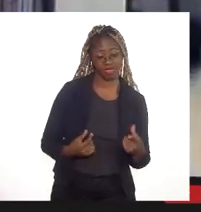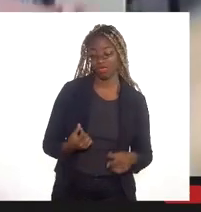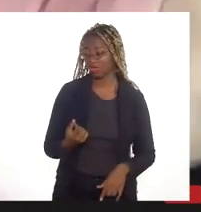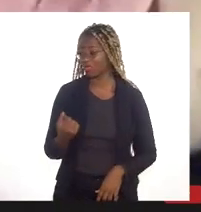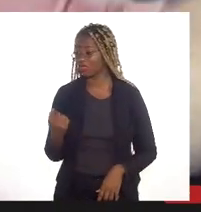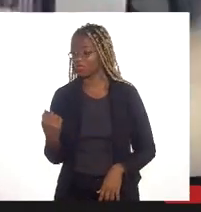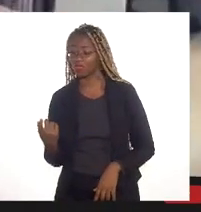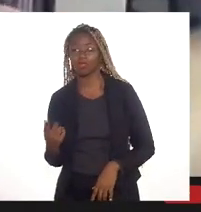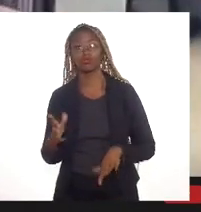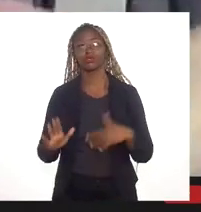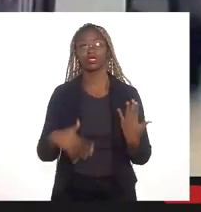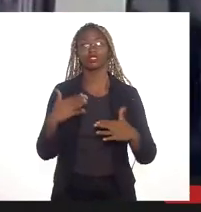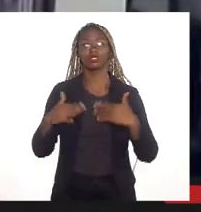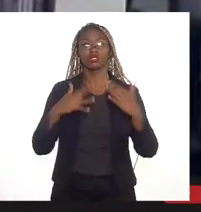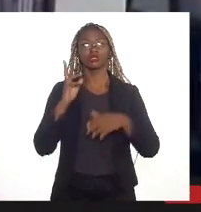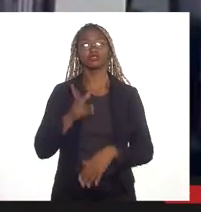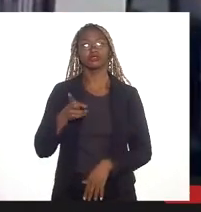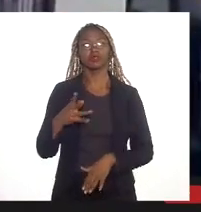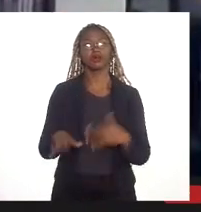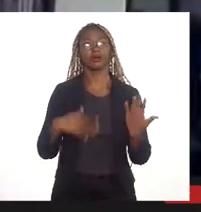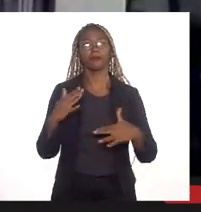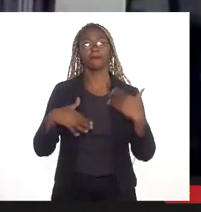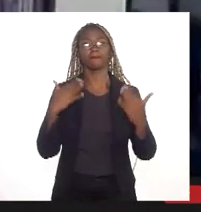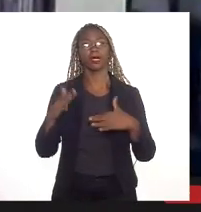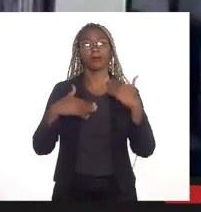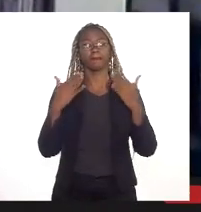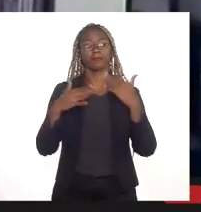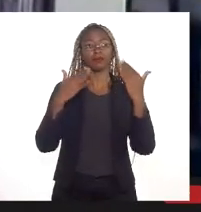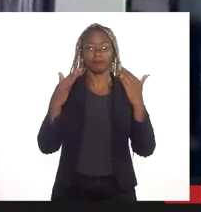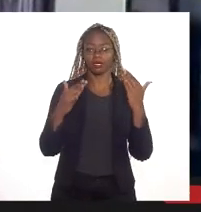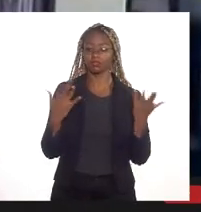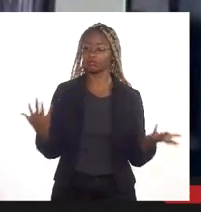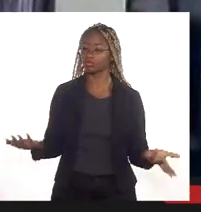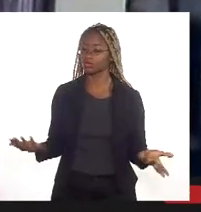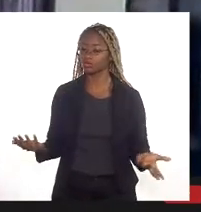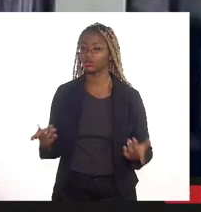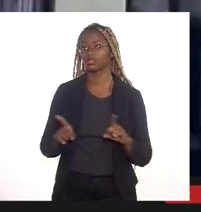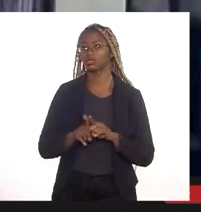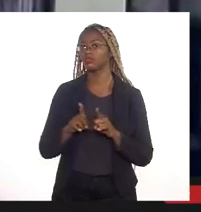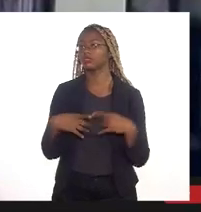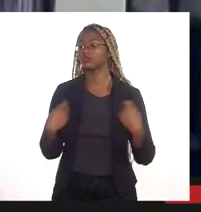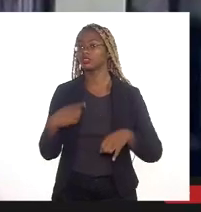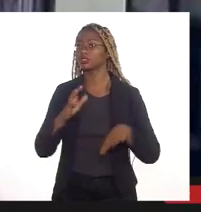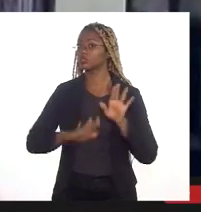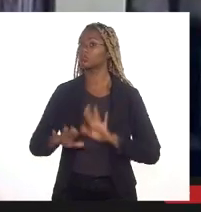continua acontecendo de forma desordenada, inclusive a gente deve ter um certo cuidado,